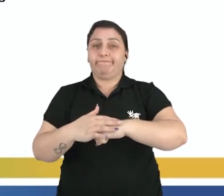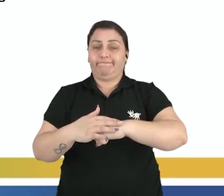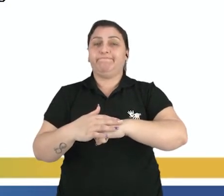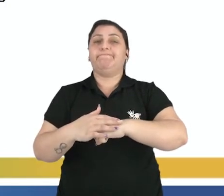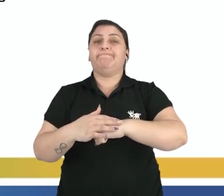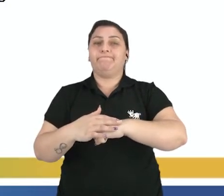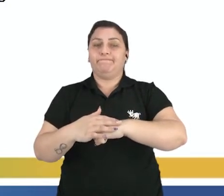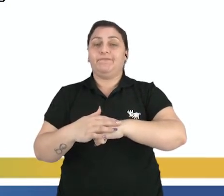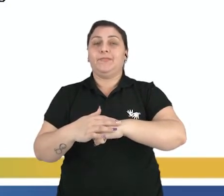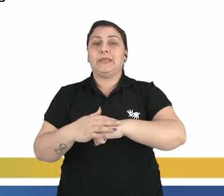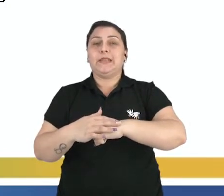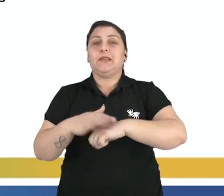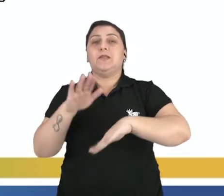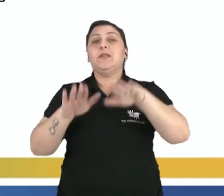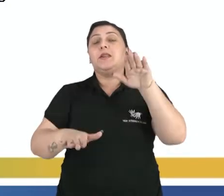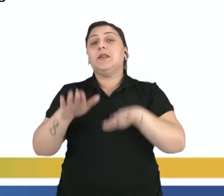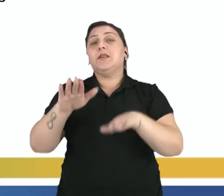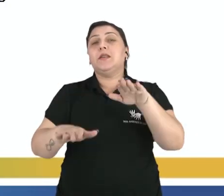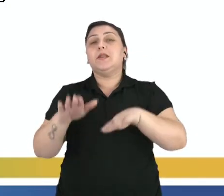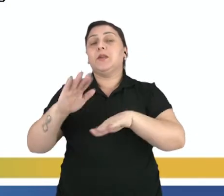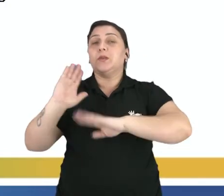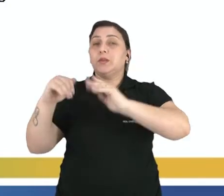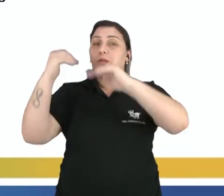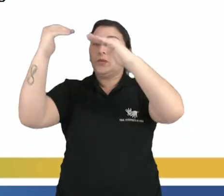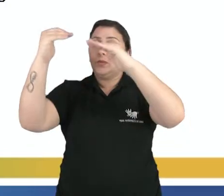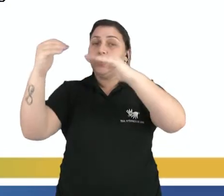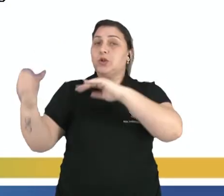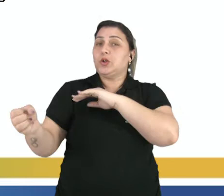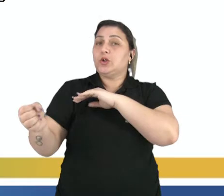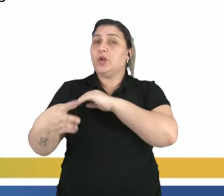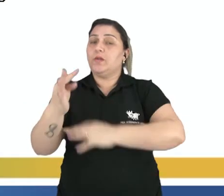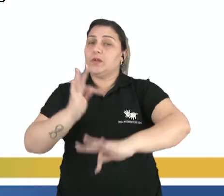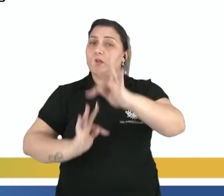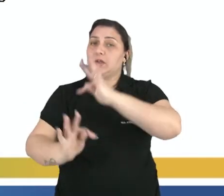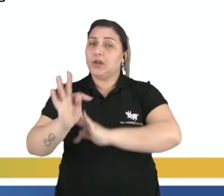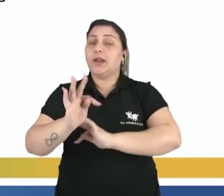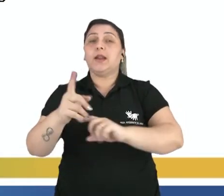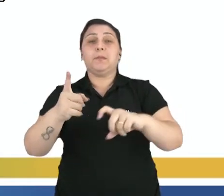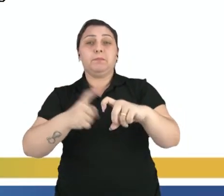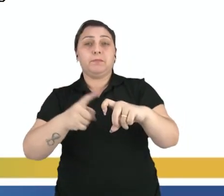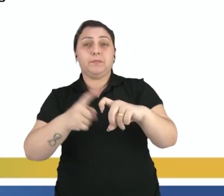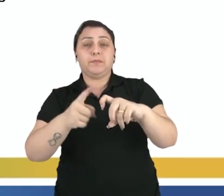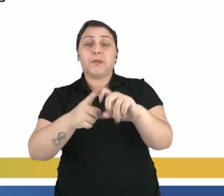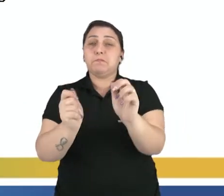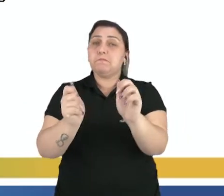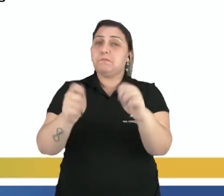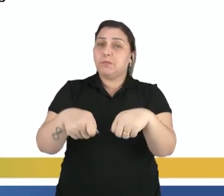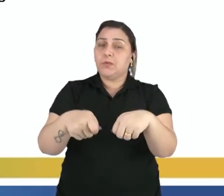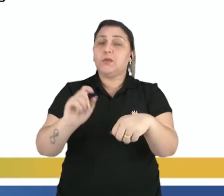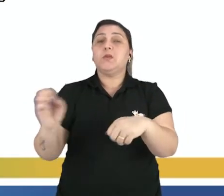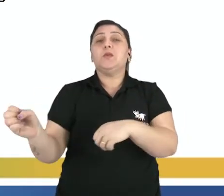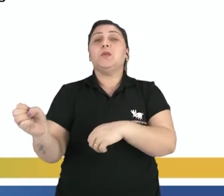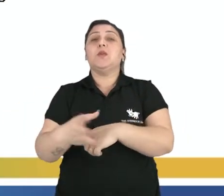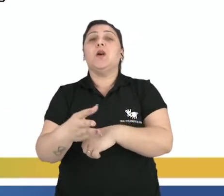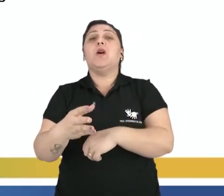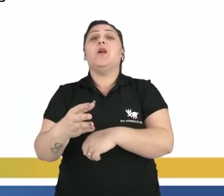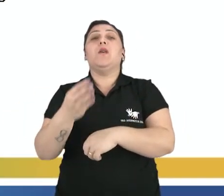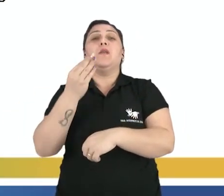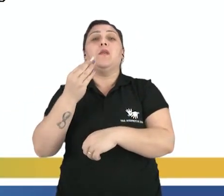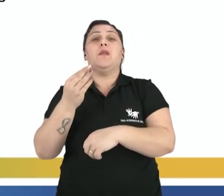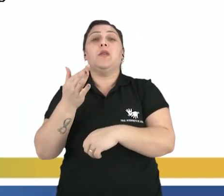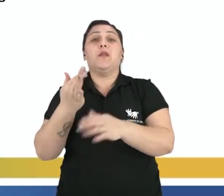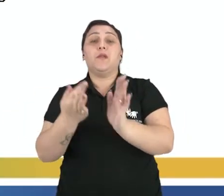Então, devido ao desenvolvimento de novas técnicas lá na medicina, é possível novas formas de